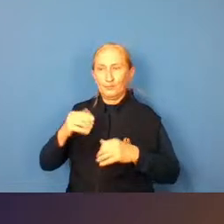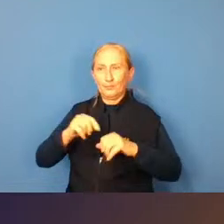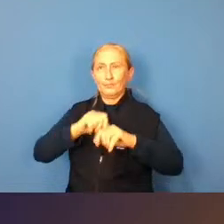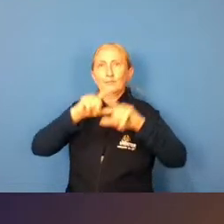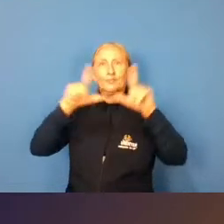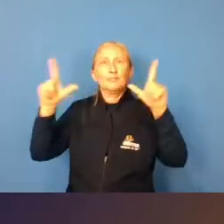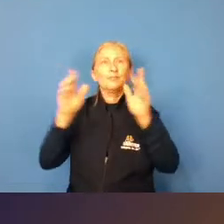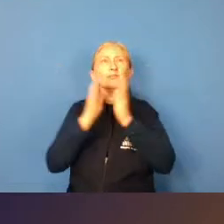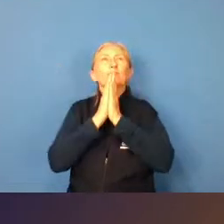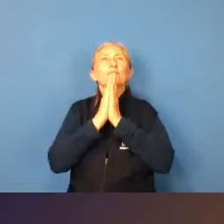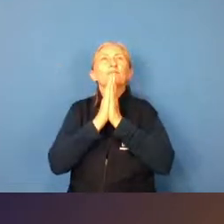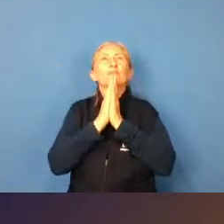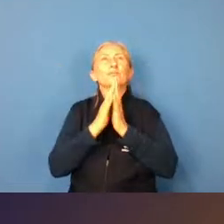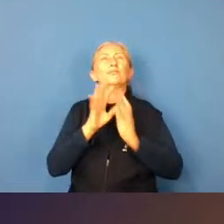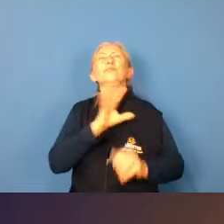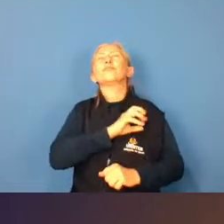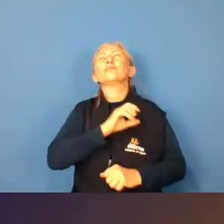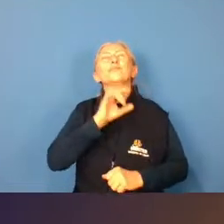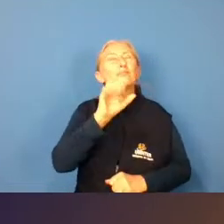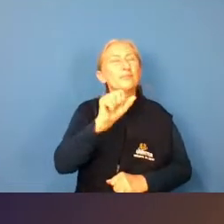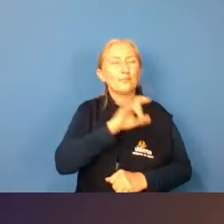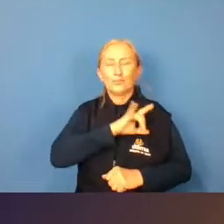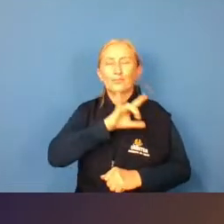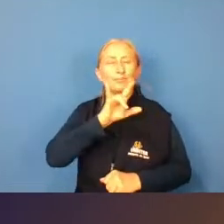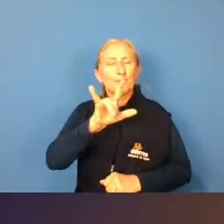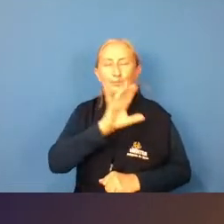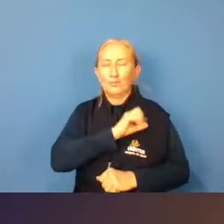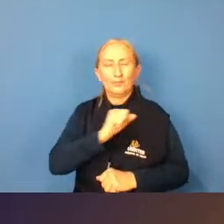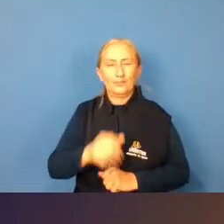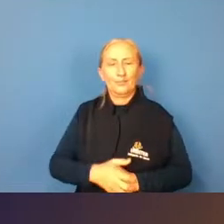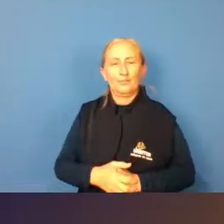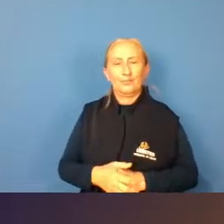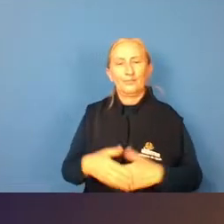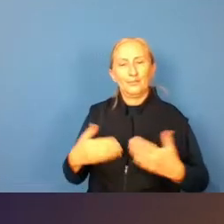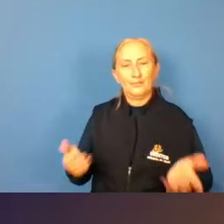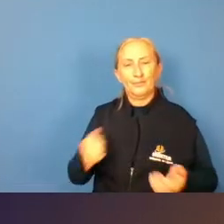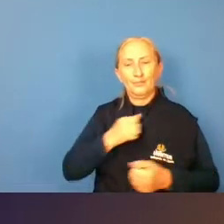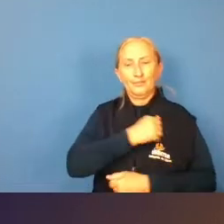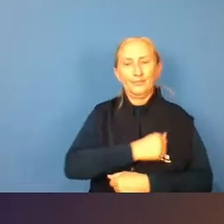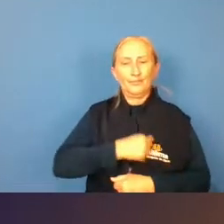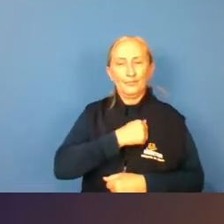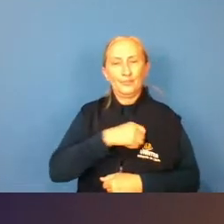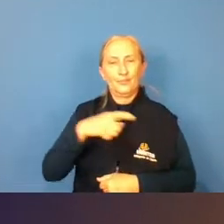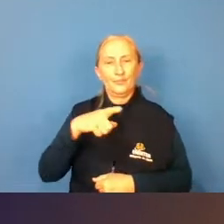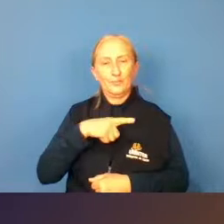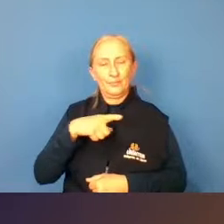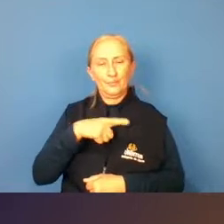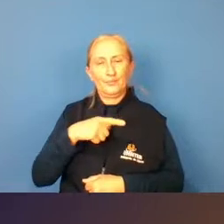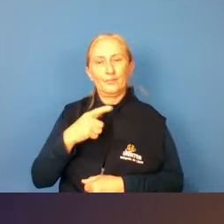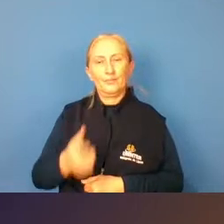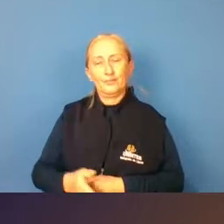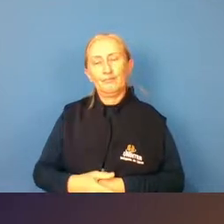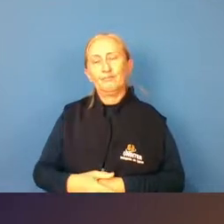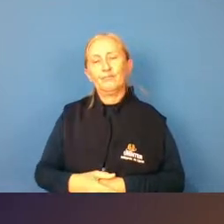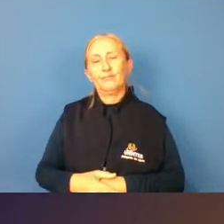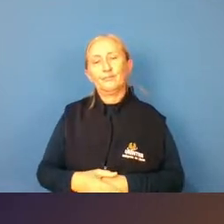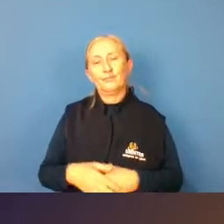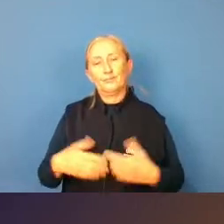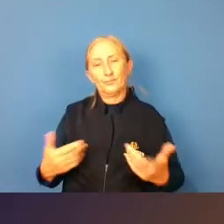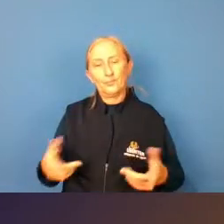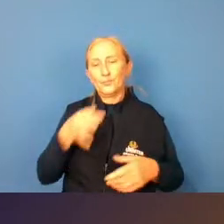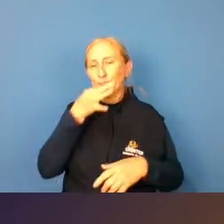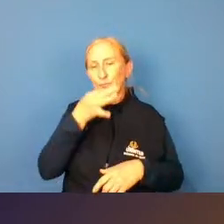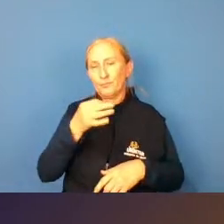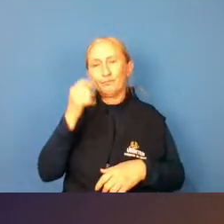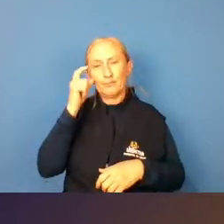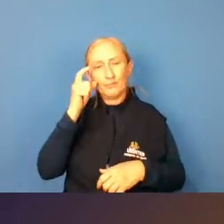eu te amo eu te amo muito eu te amo sabe de tanta saudade que elas estão assim da gente então e um outro comentário também